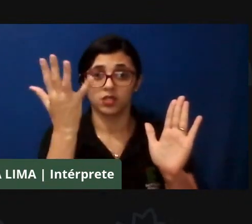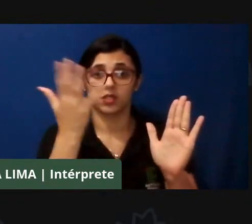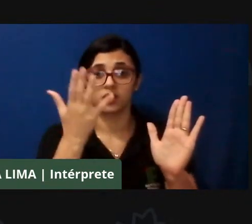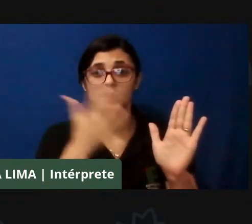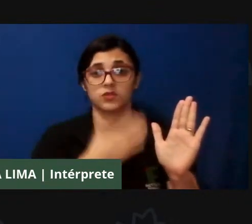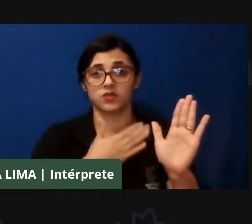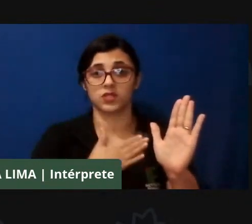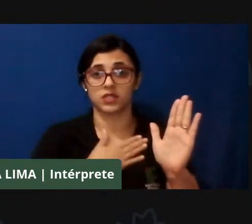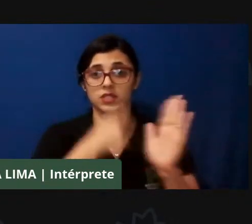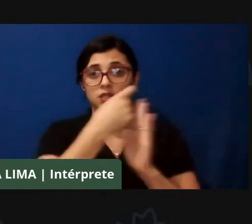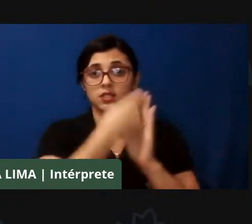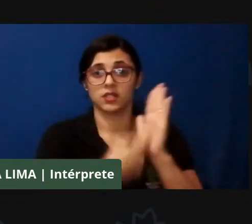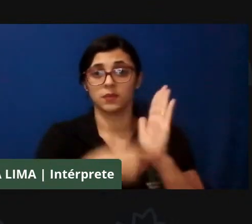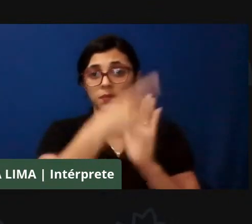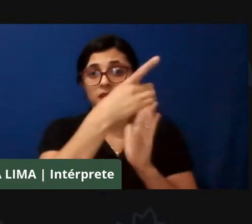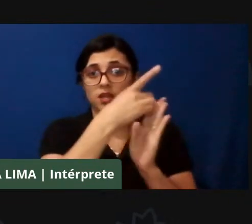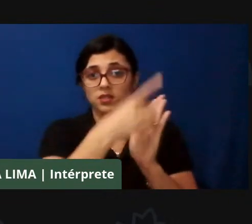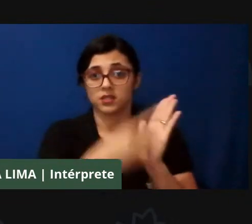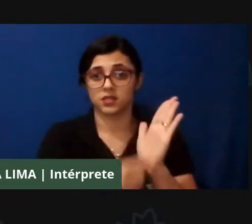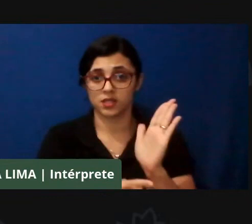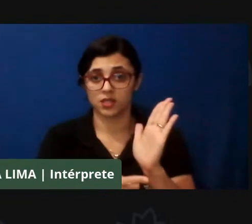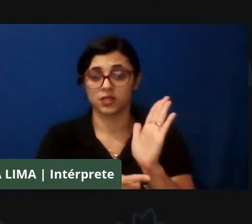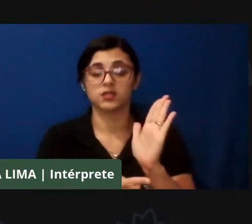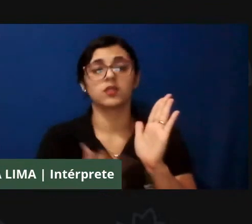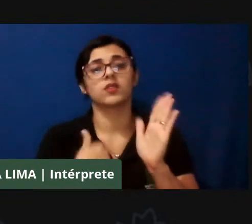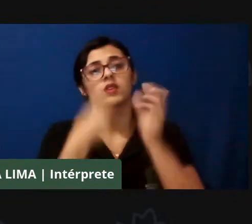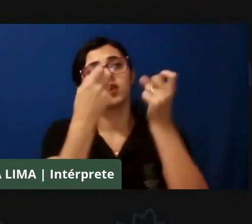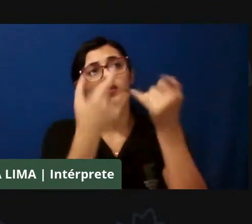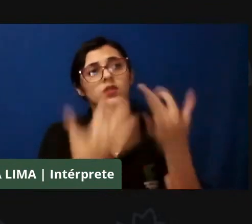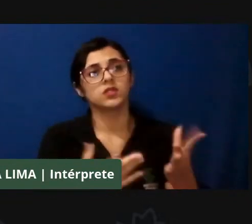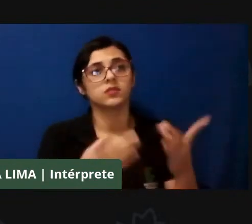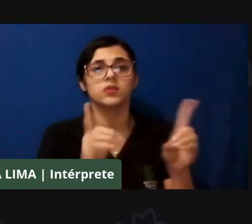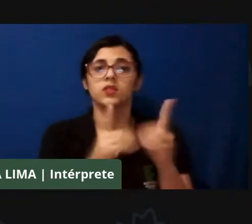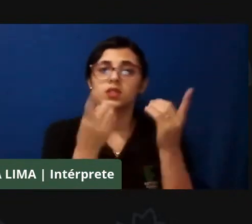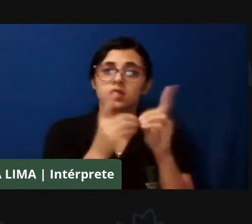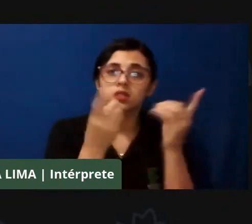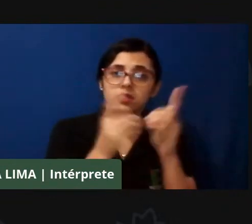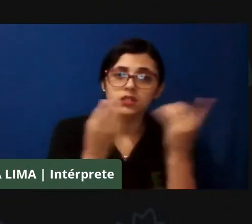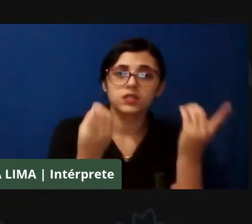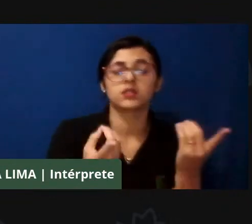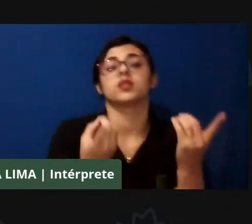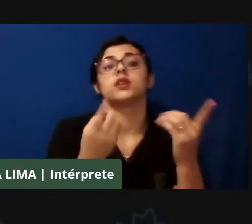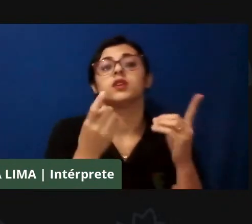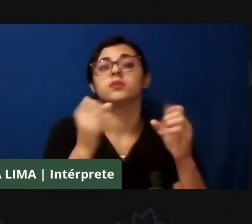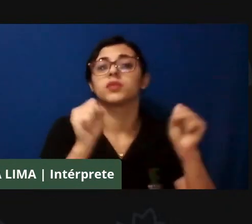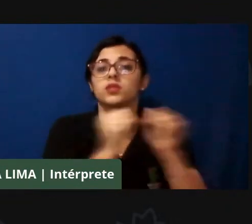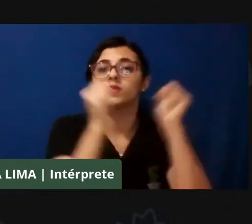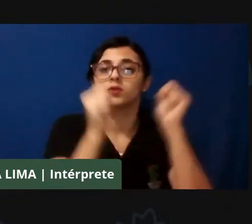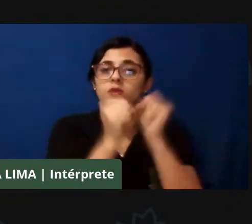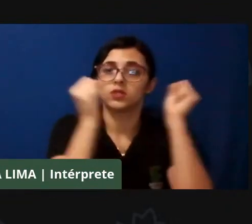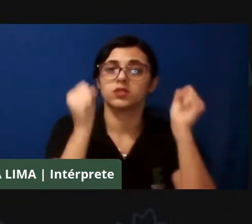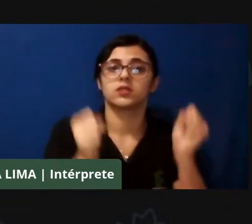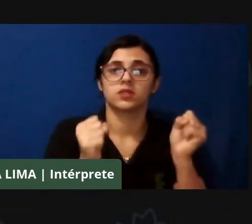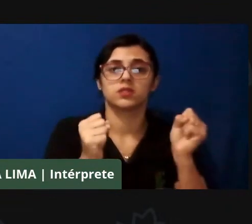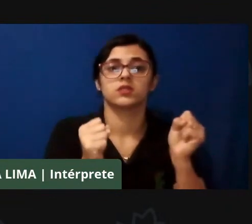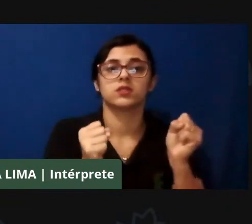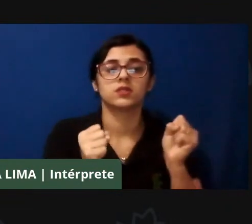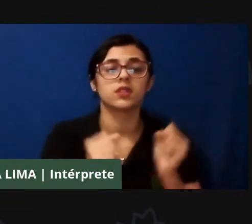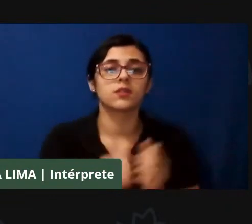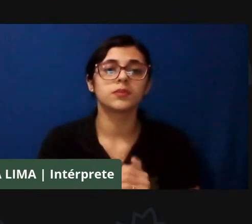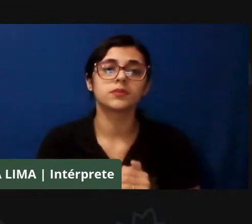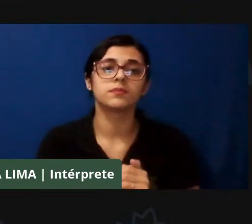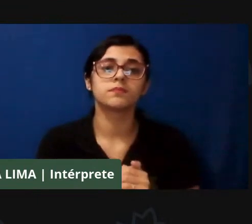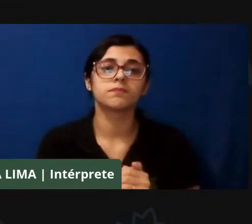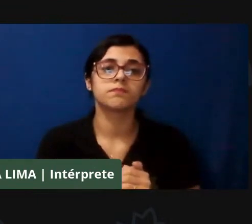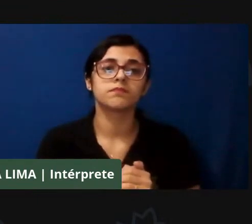dissertação, que eu falo de dinâmicas, a dinâmica dos sistemas água-extrativistas, é